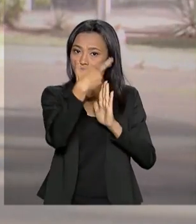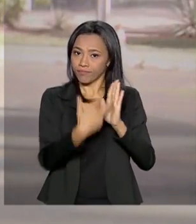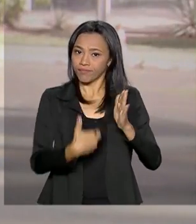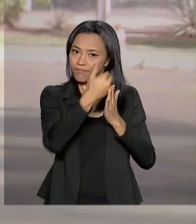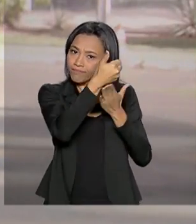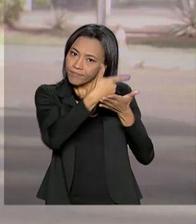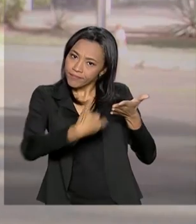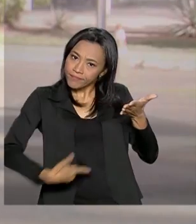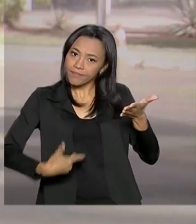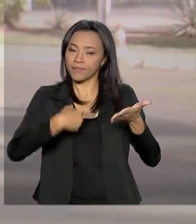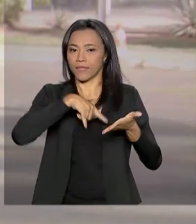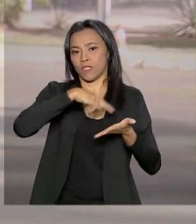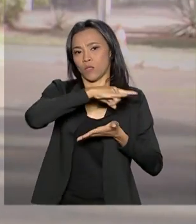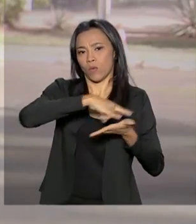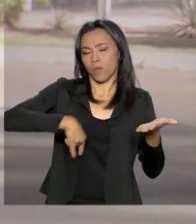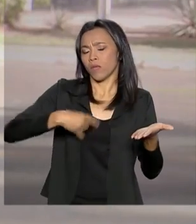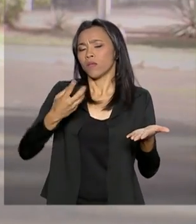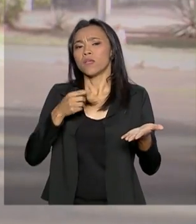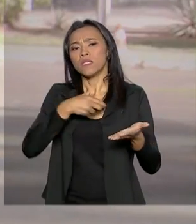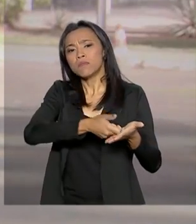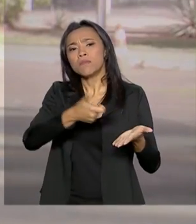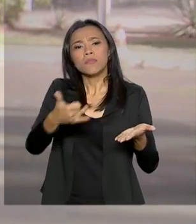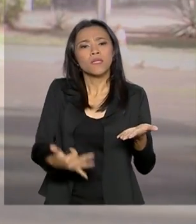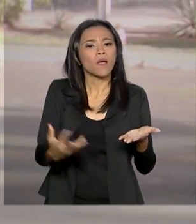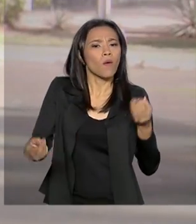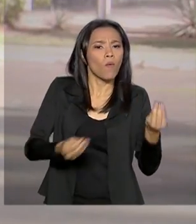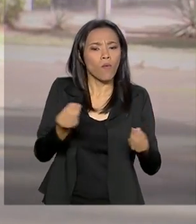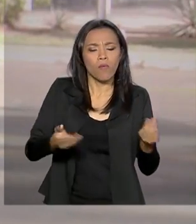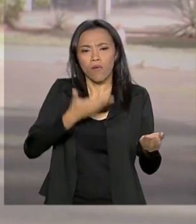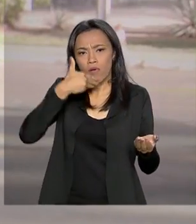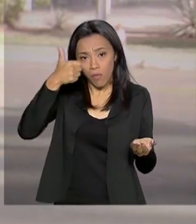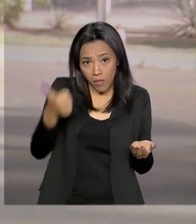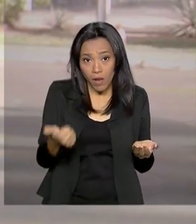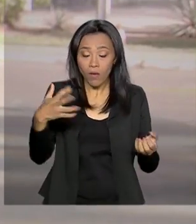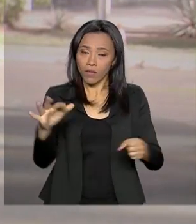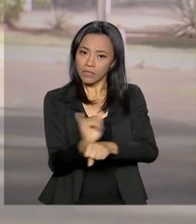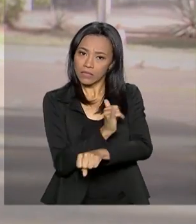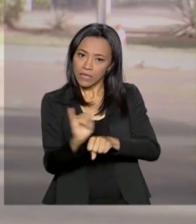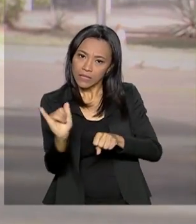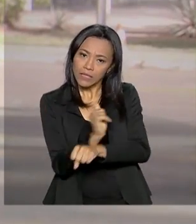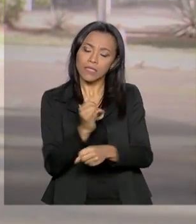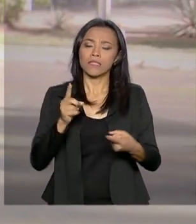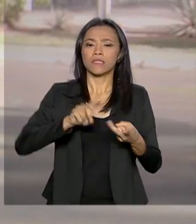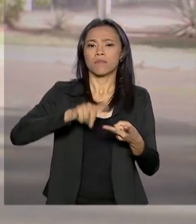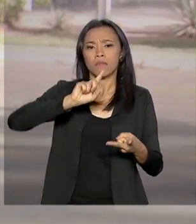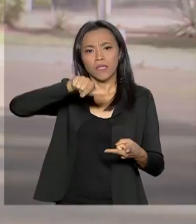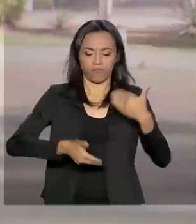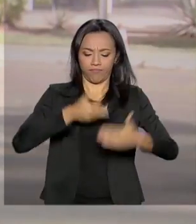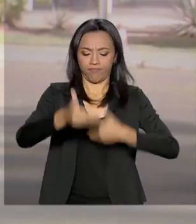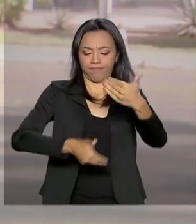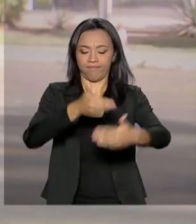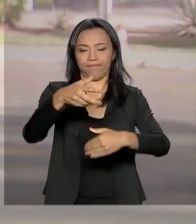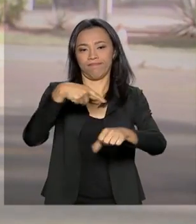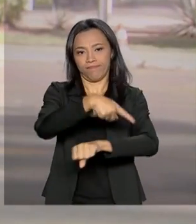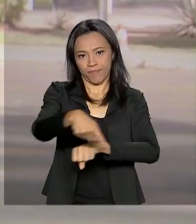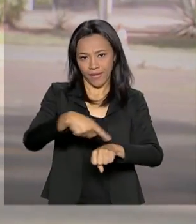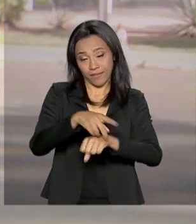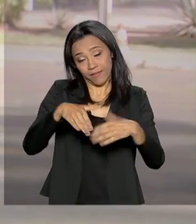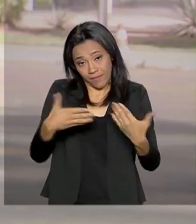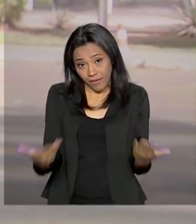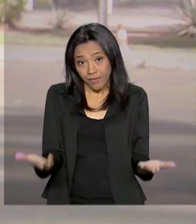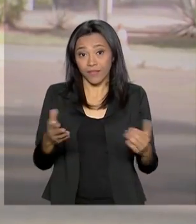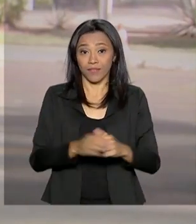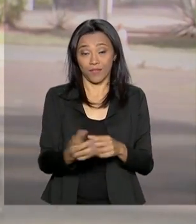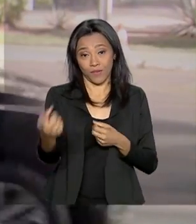a melhor maneira de se elevar a competitividade, a produtividade no Brasil. Por enquanto é isso,